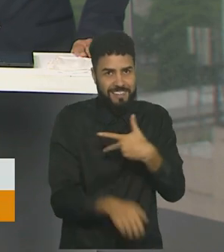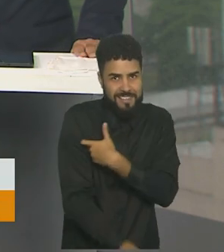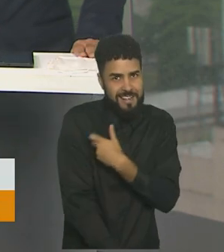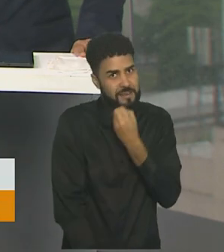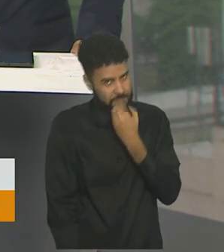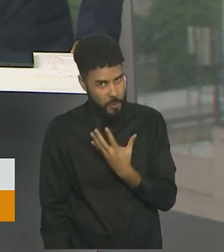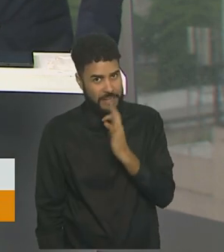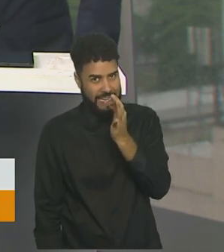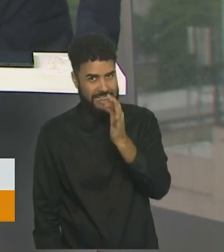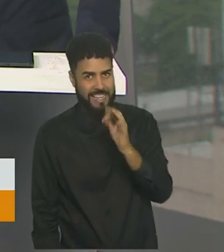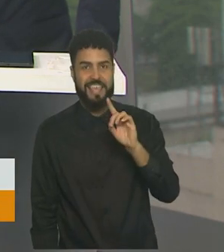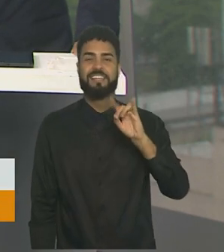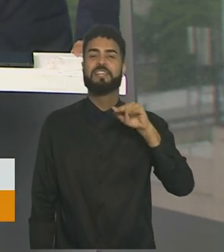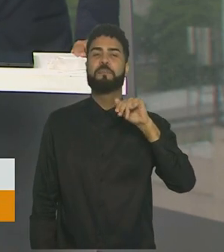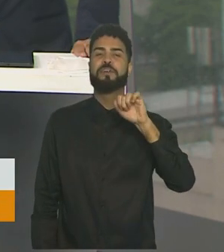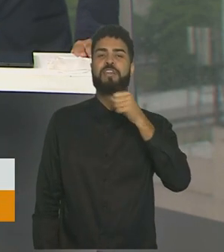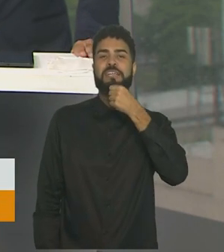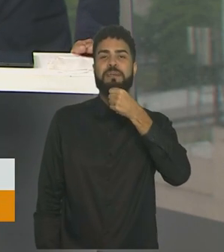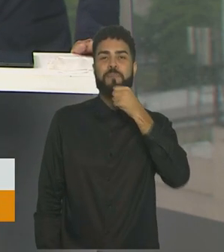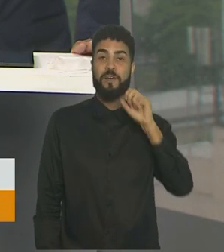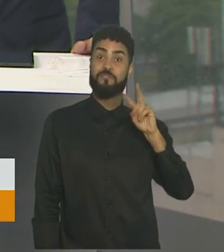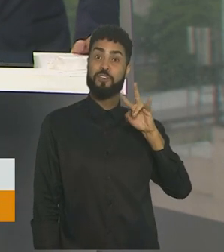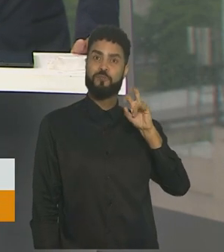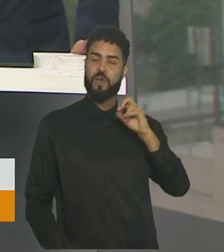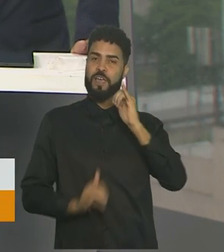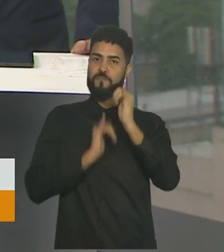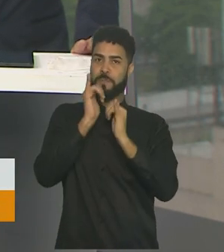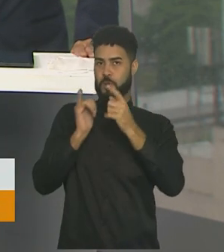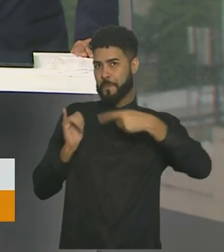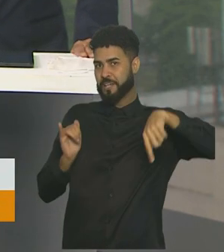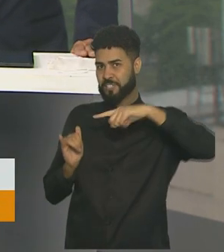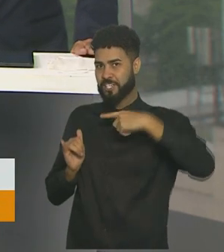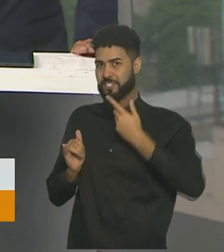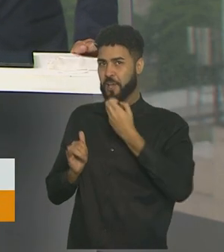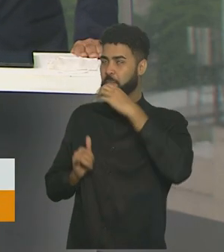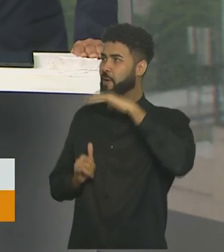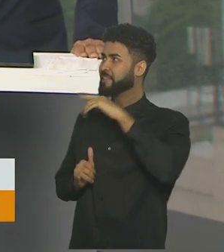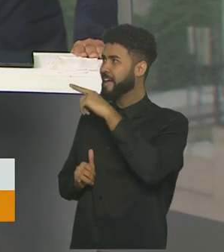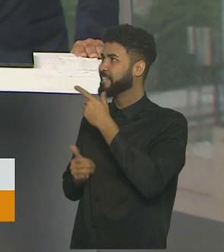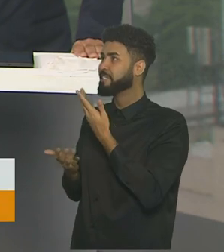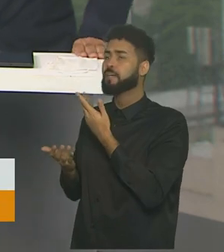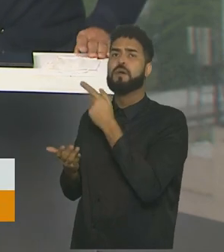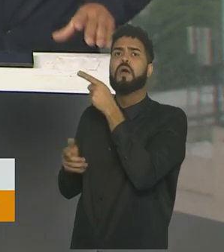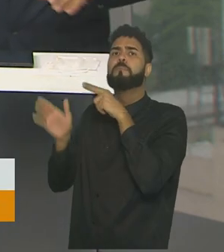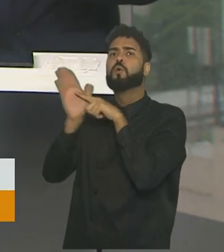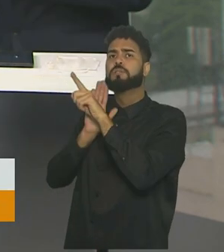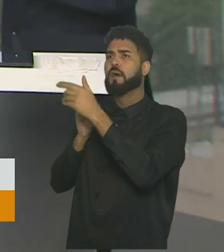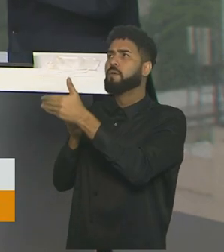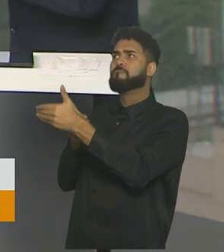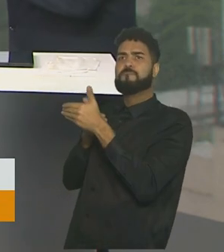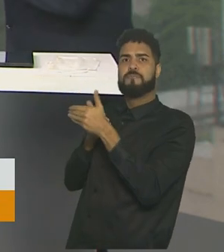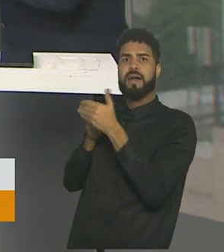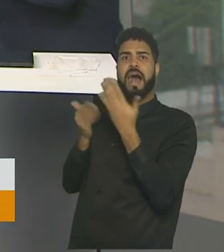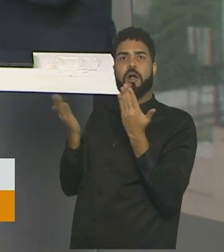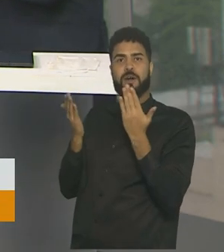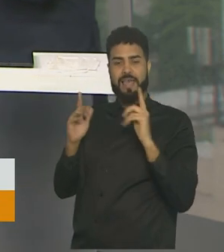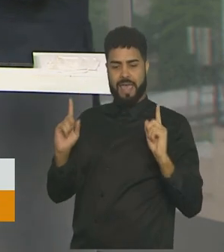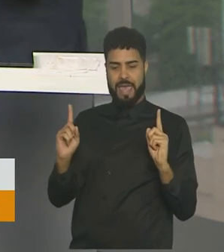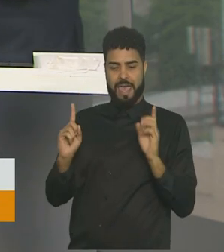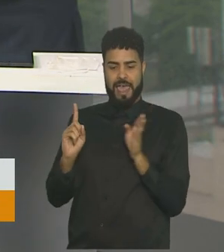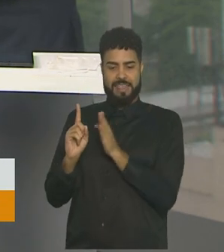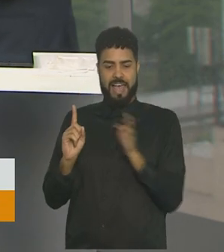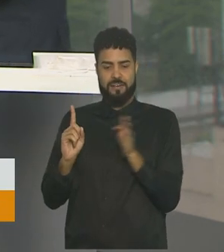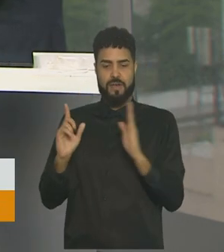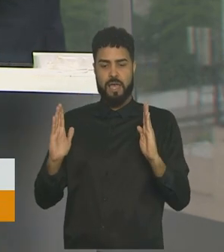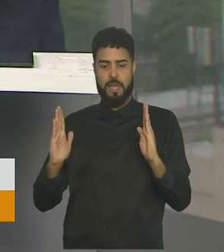Ao vivo, em São Paulo, o repórter Dimas Soldi traz as informações para a gente. Dimas, boa tarde. Qual o tempo de intervalo? Qual esse